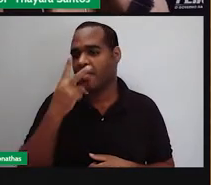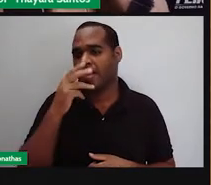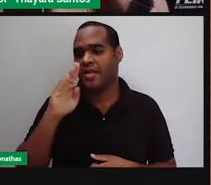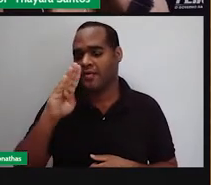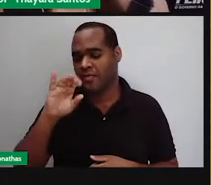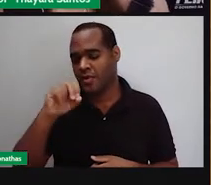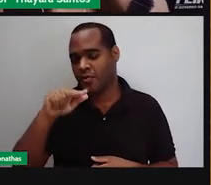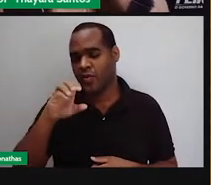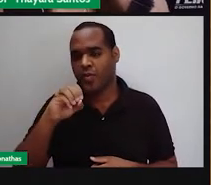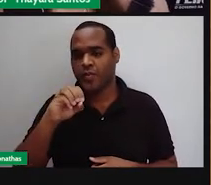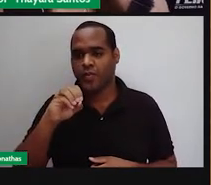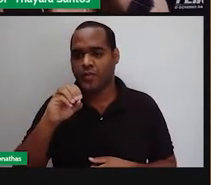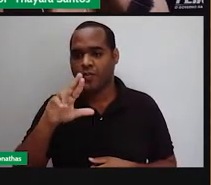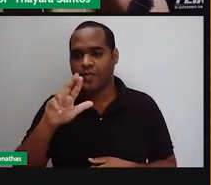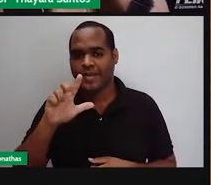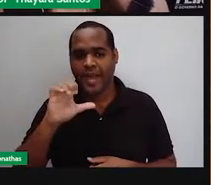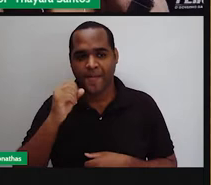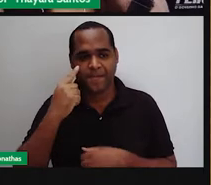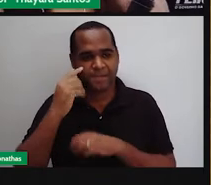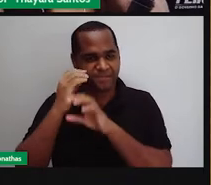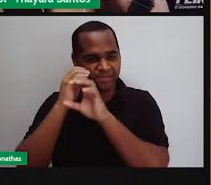Visão binocular